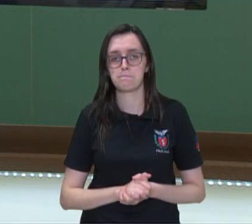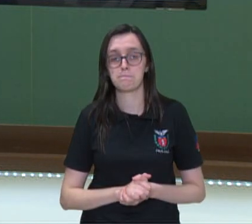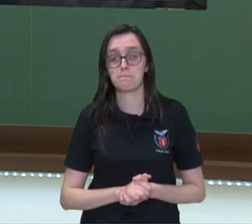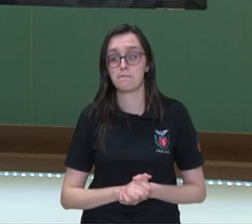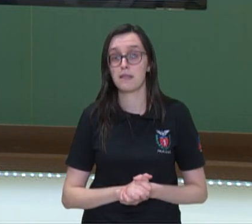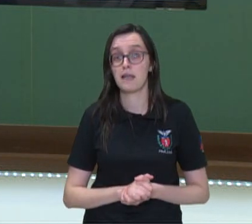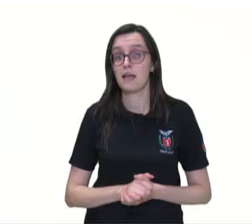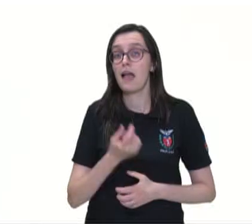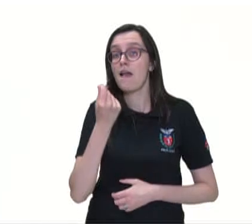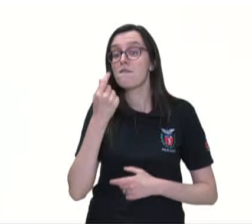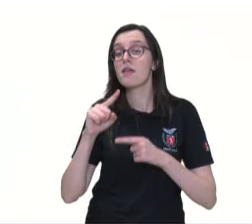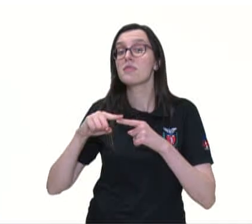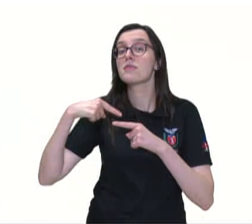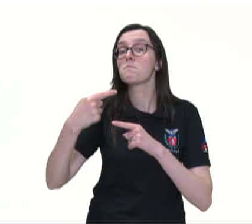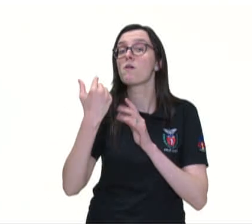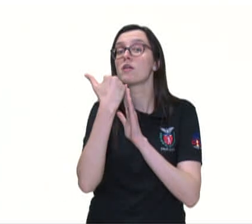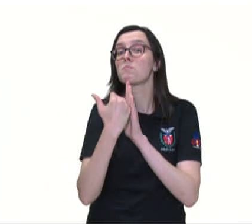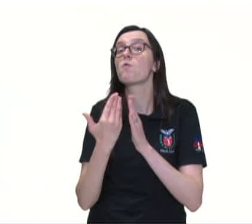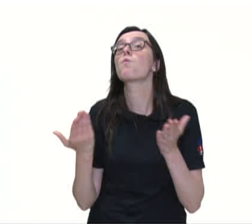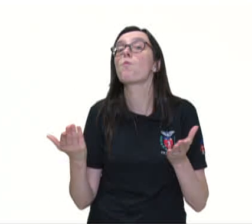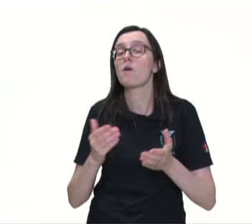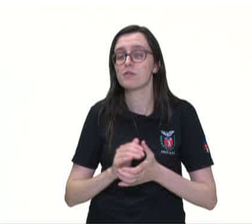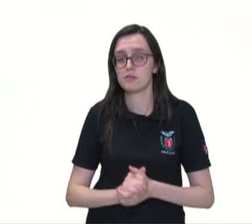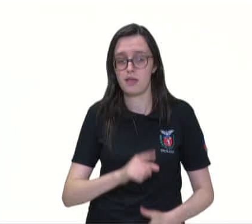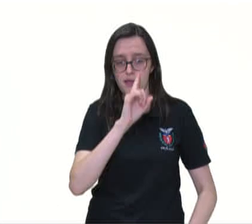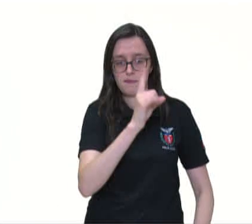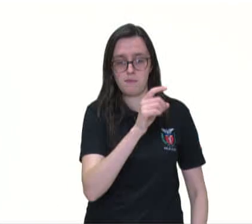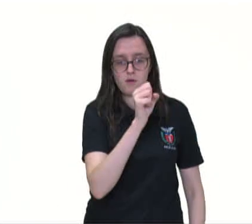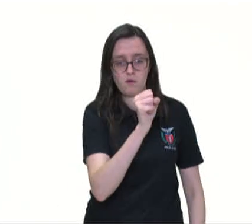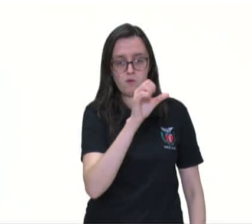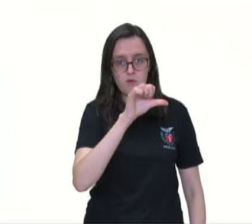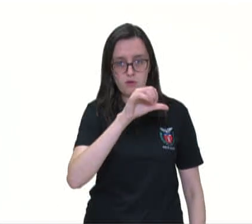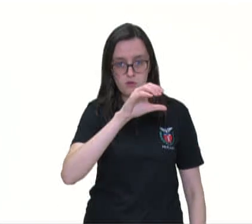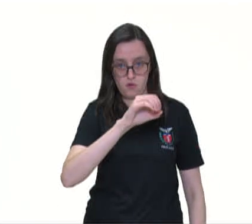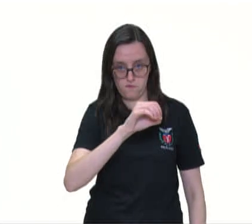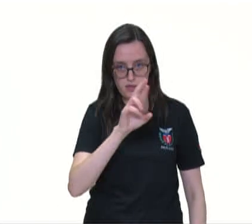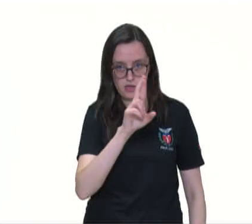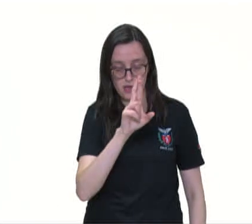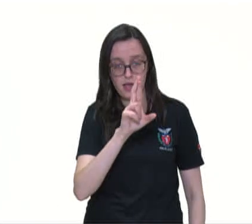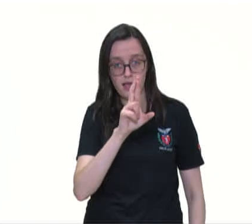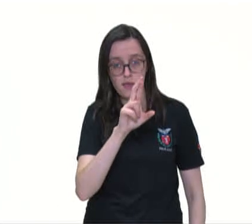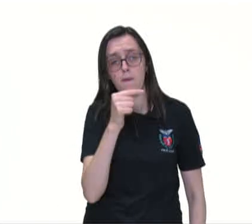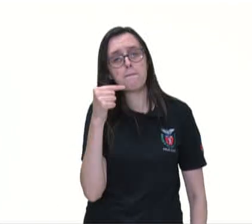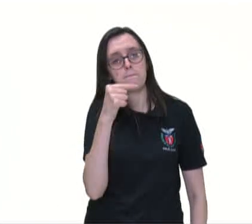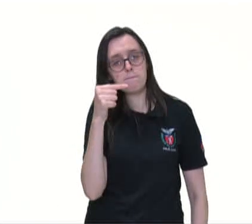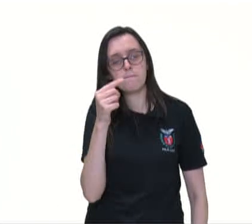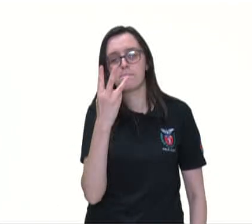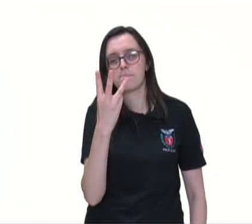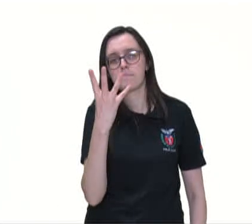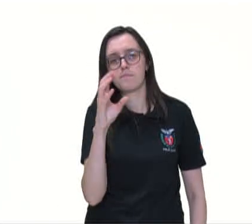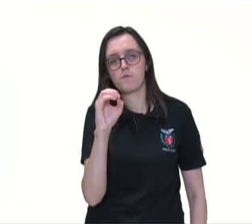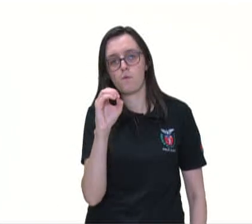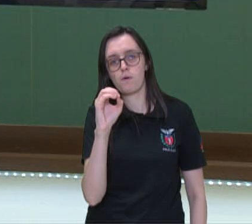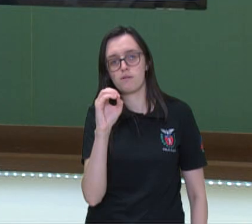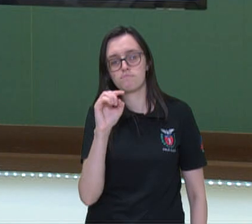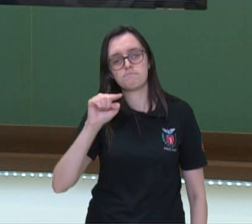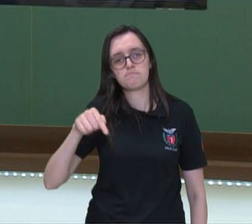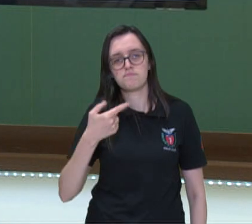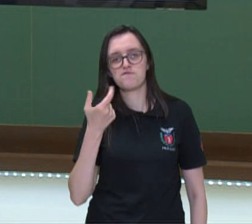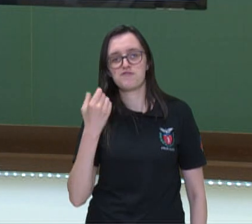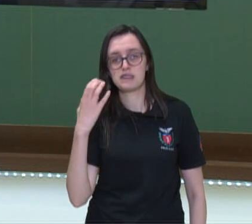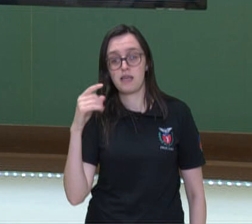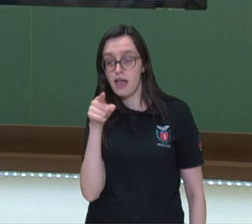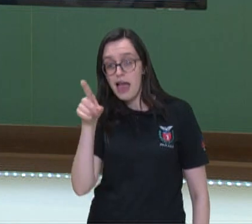Preço após o desconto? R$.890,00 menos os R$ 340,20.